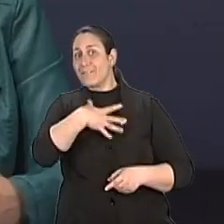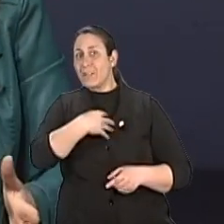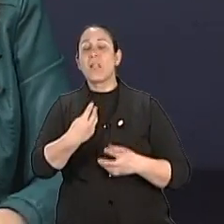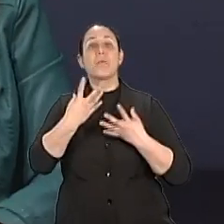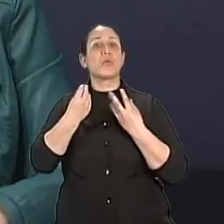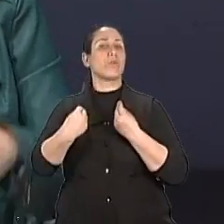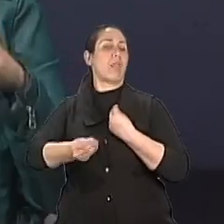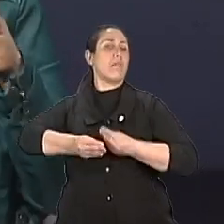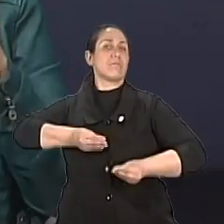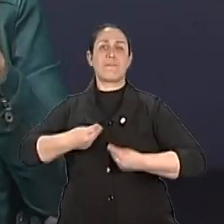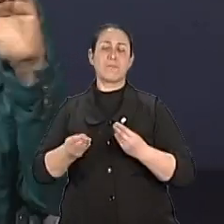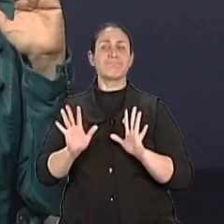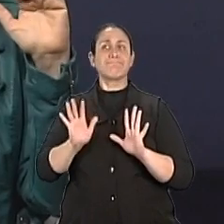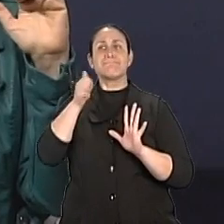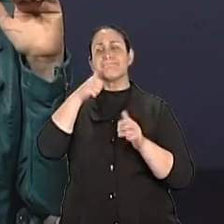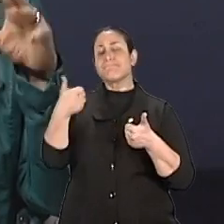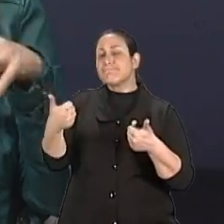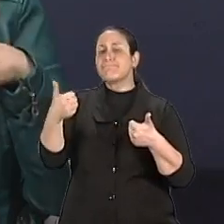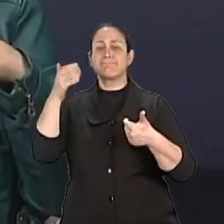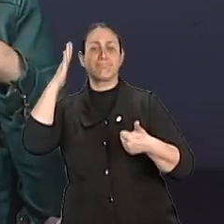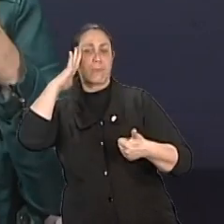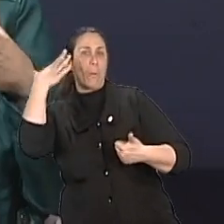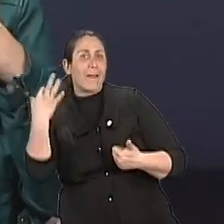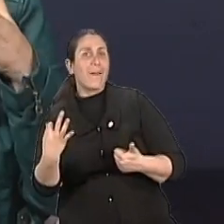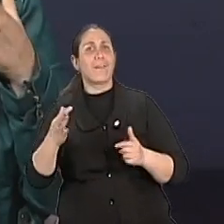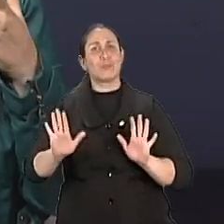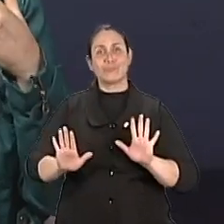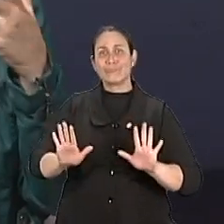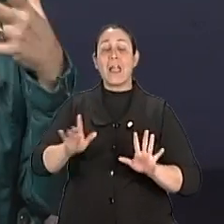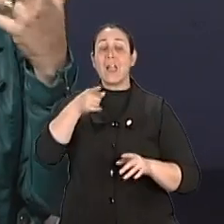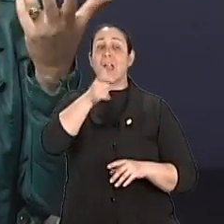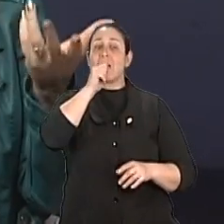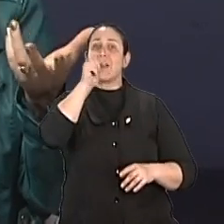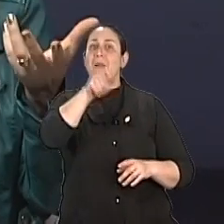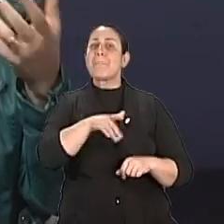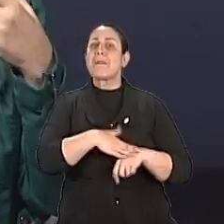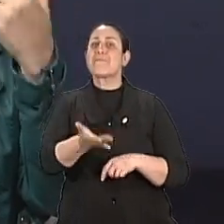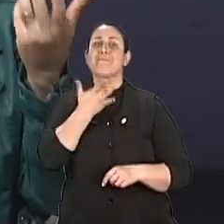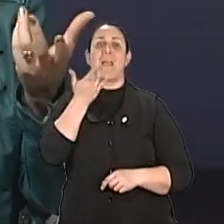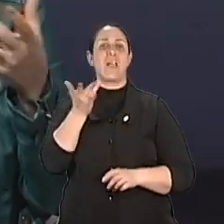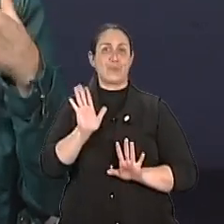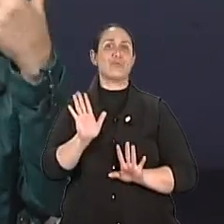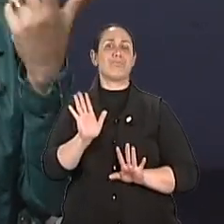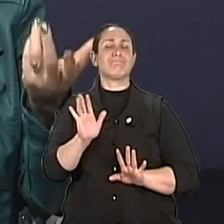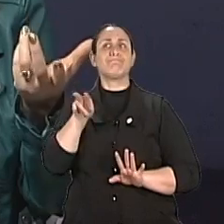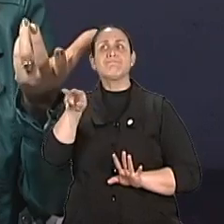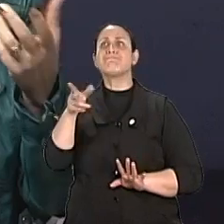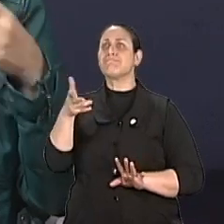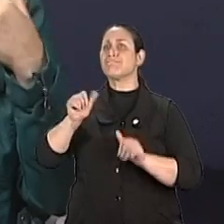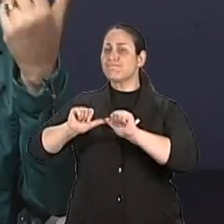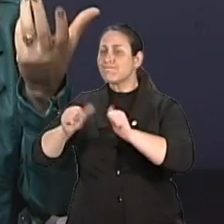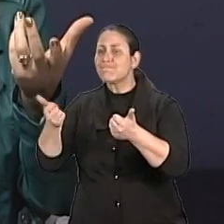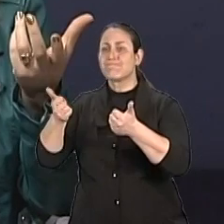de cada um, mas, na verdade, de forma genérica, as mulheres têm mais facilidade por encarar essas atividades,